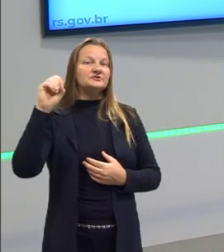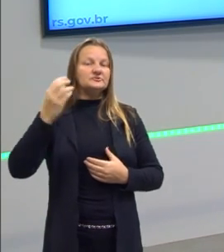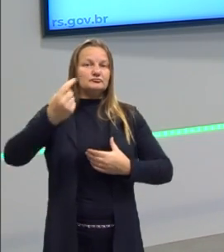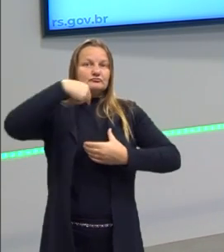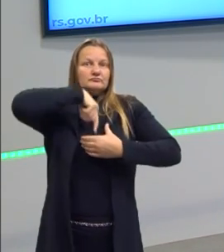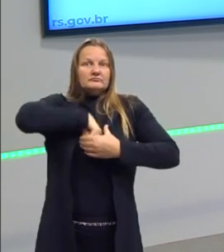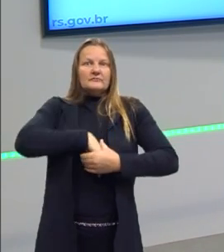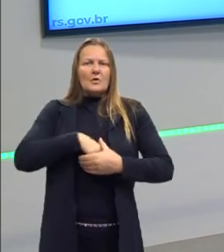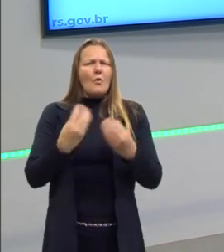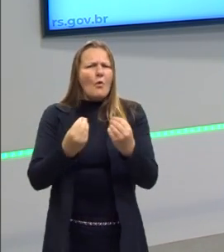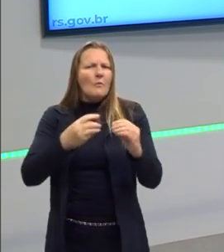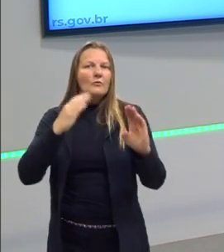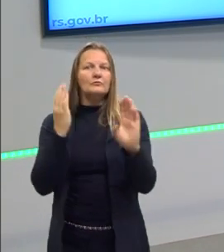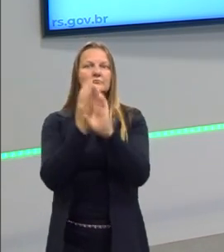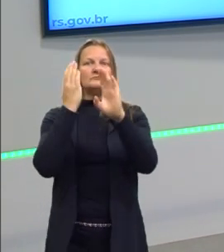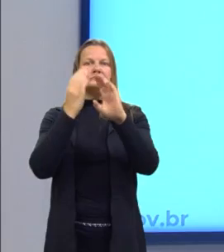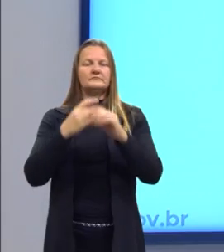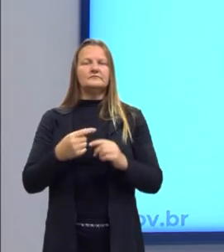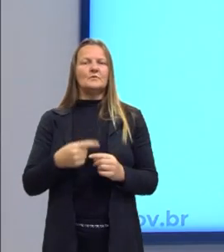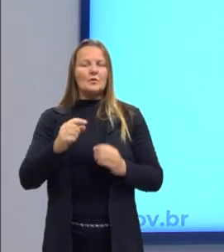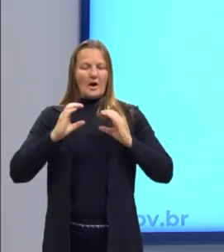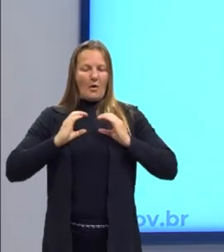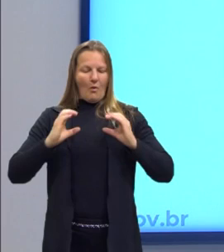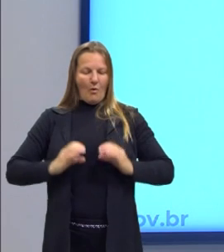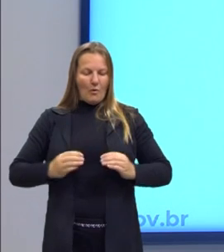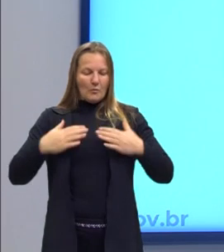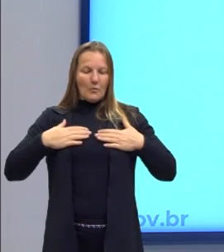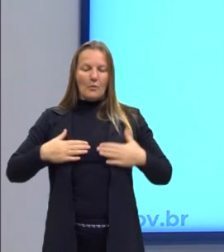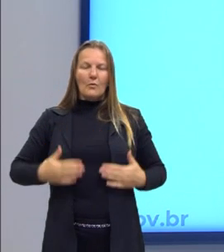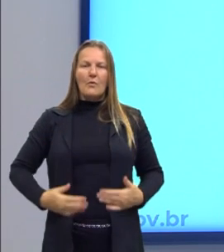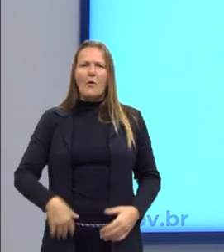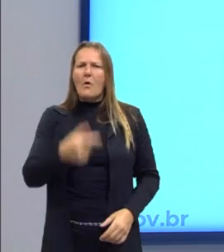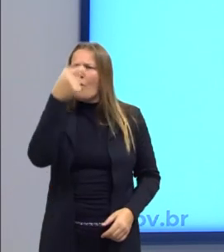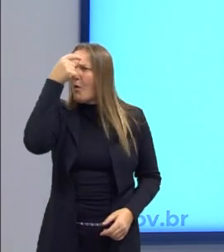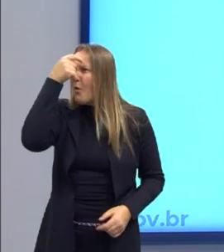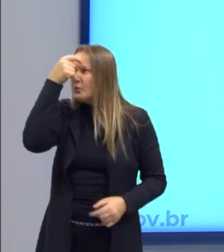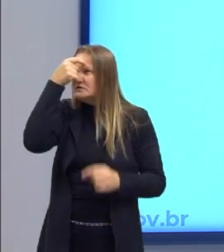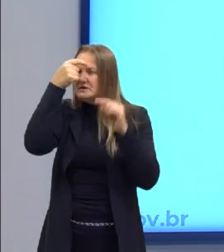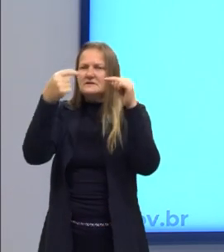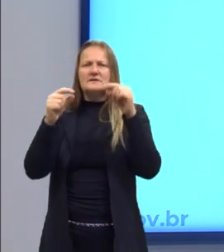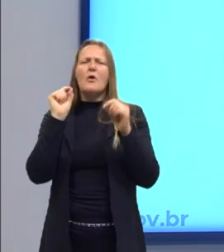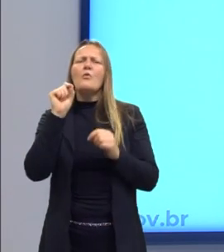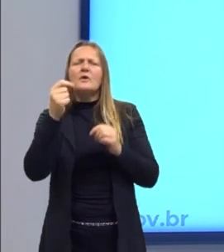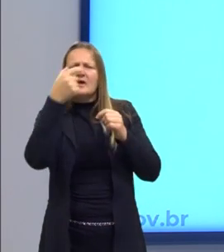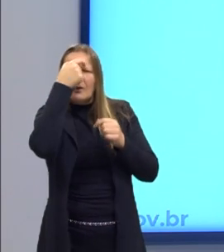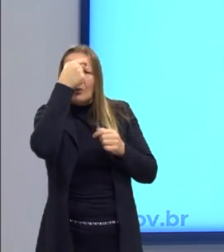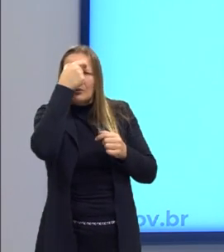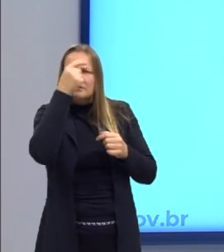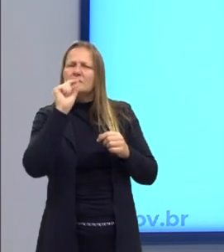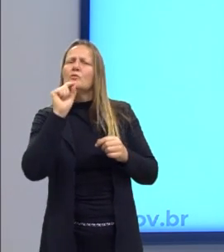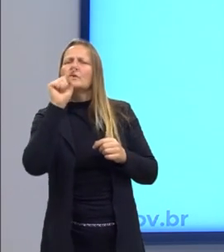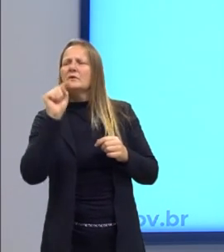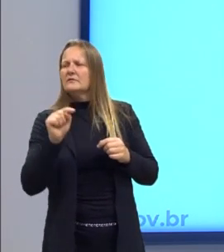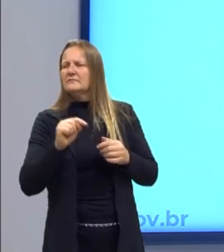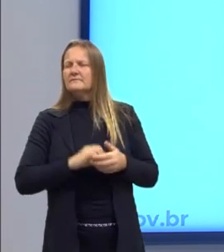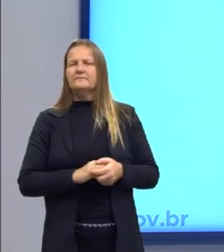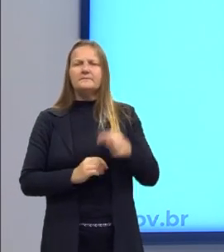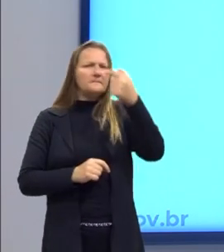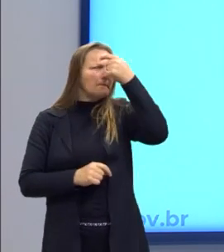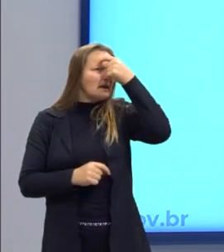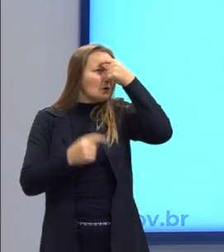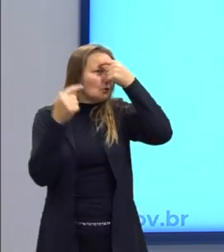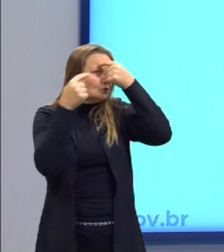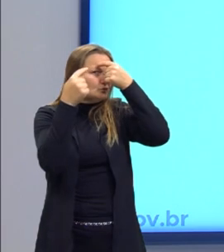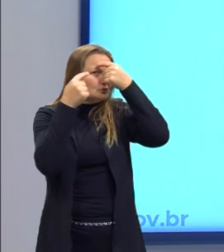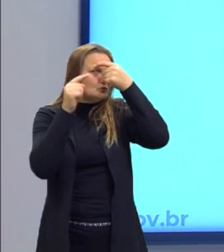chegamos a isso, né? O que é o corpo humano? A consciência, vamos chamar de alma, consciência. O que é isso? Já parou para